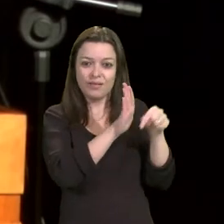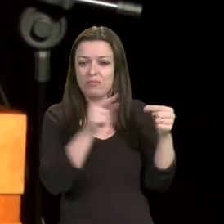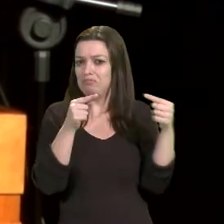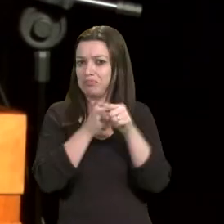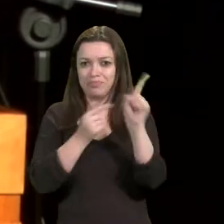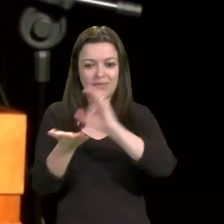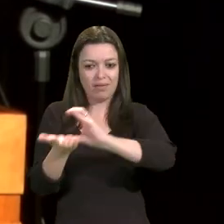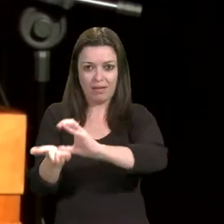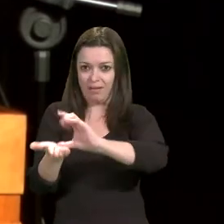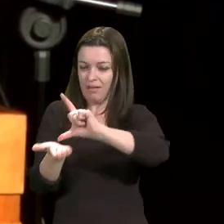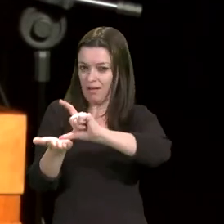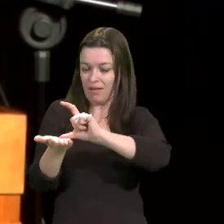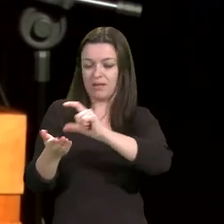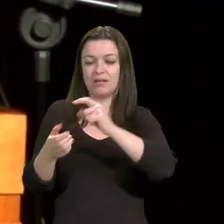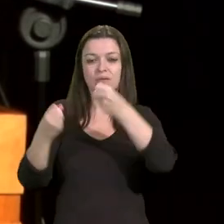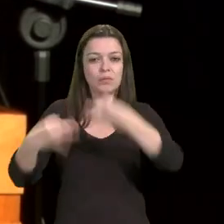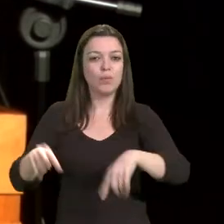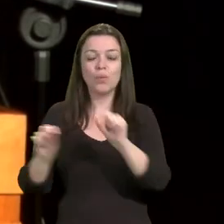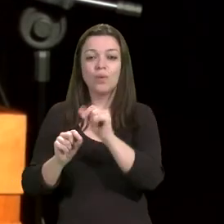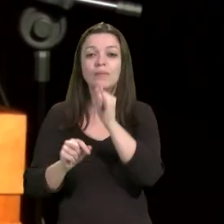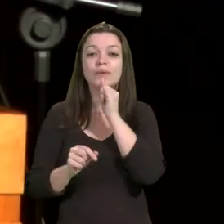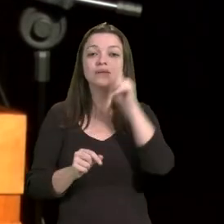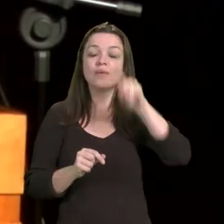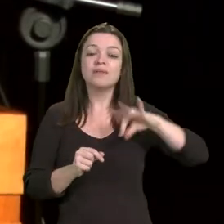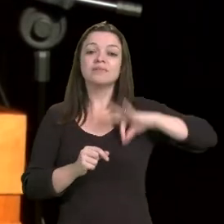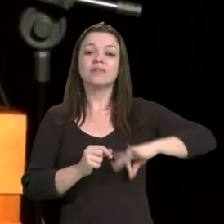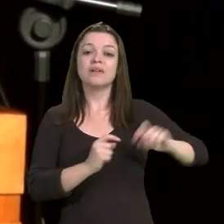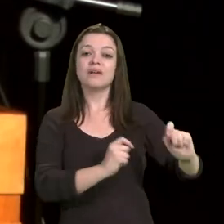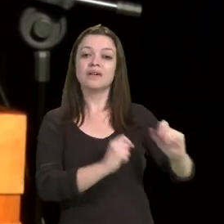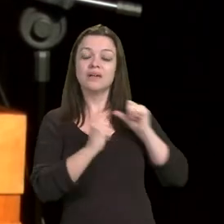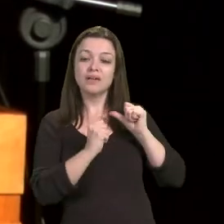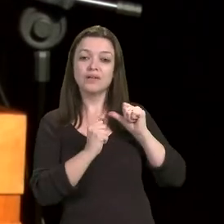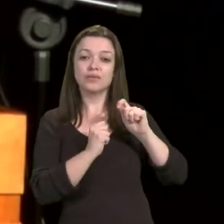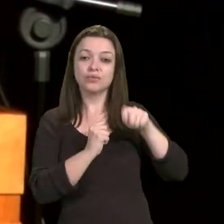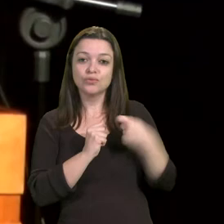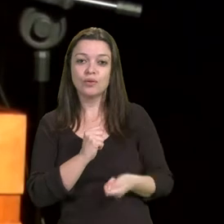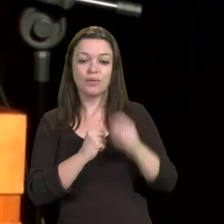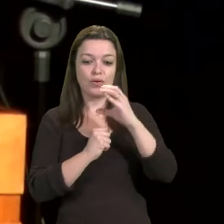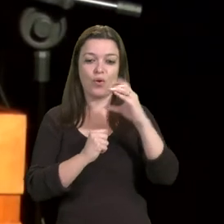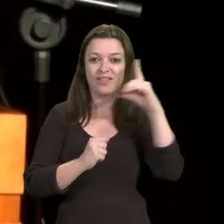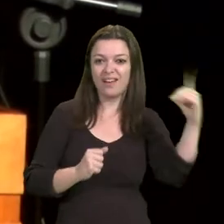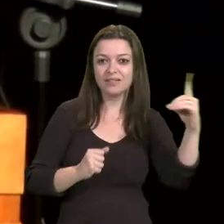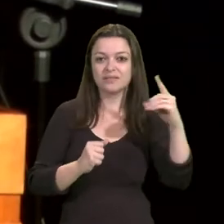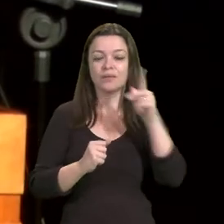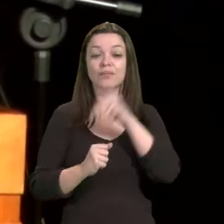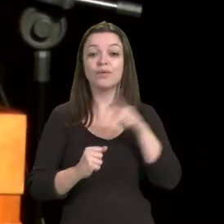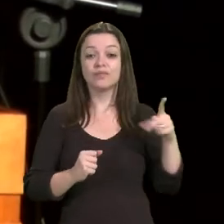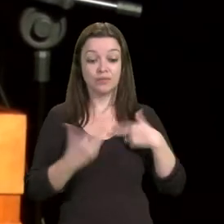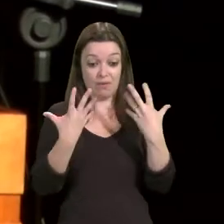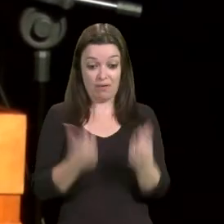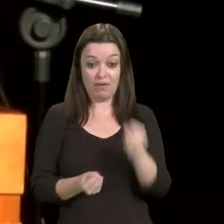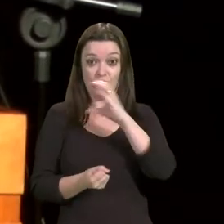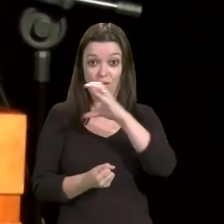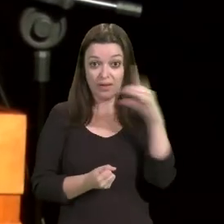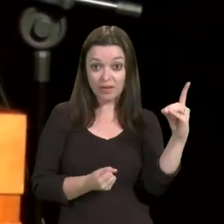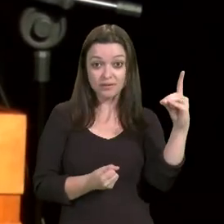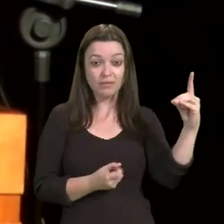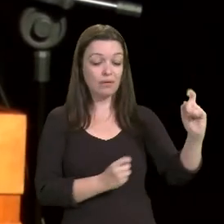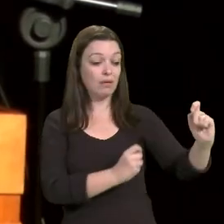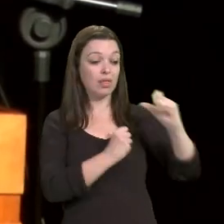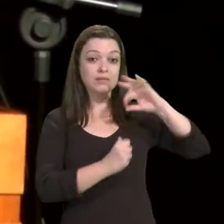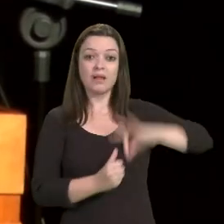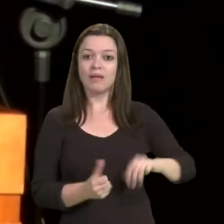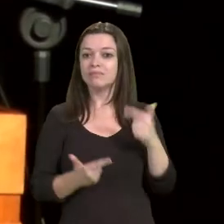funções comissionadas de coordenação e outras gratificações a professores. Vejam,